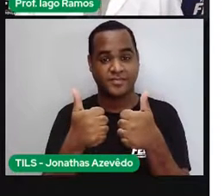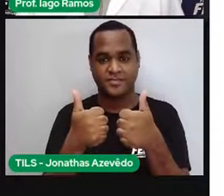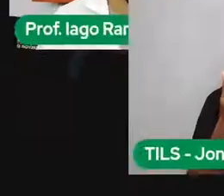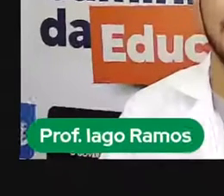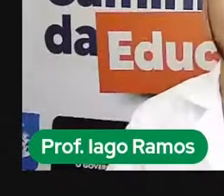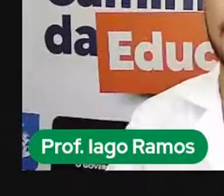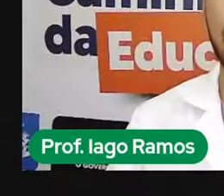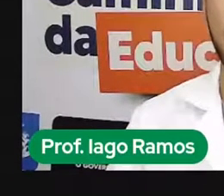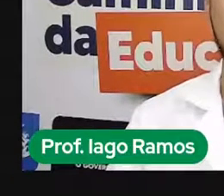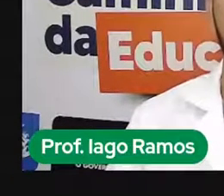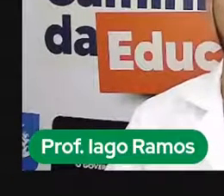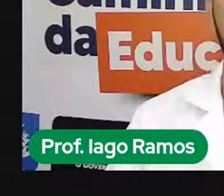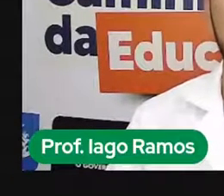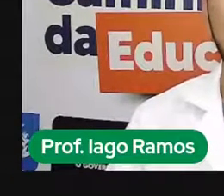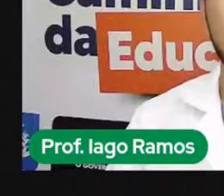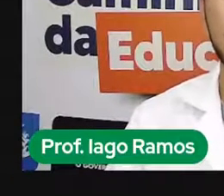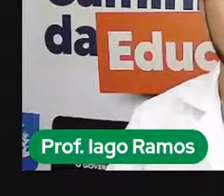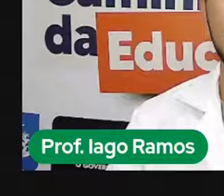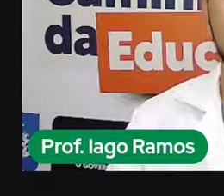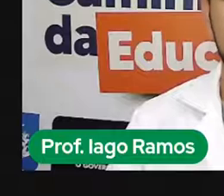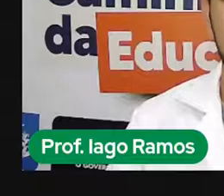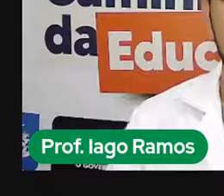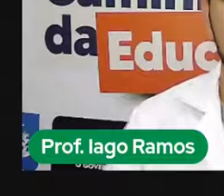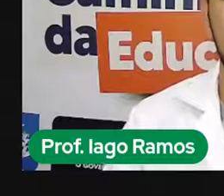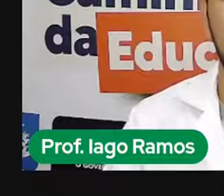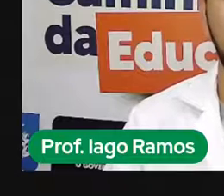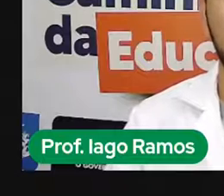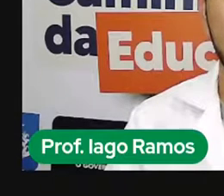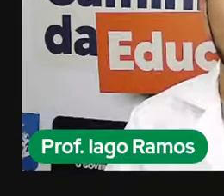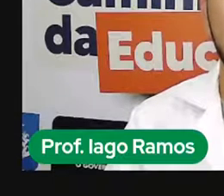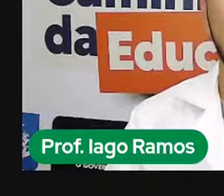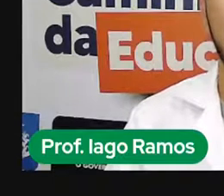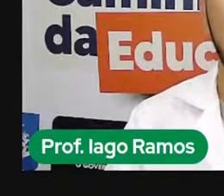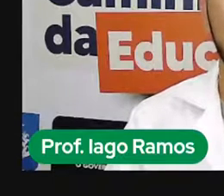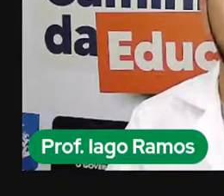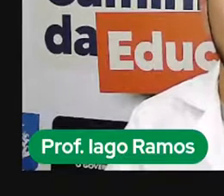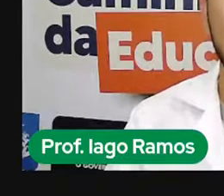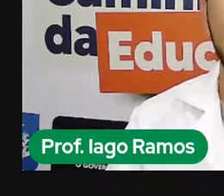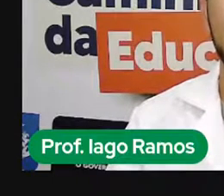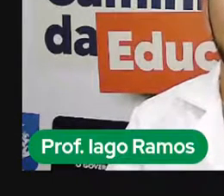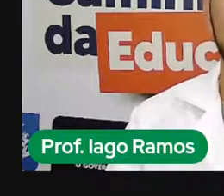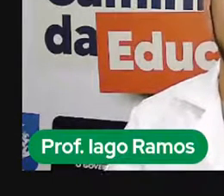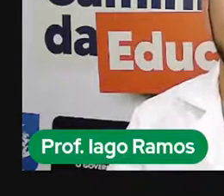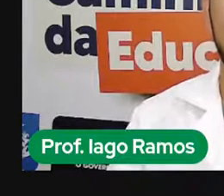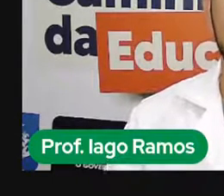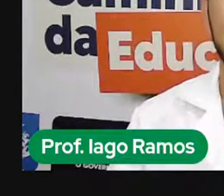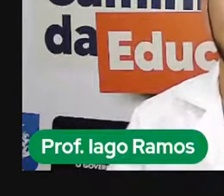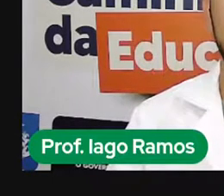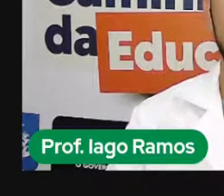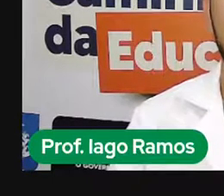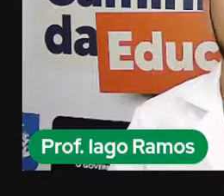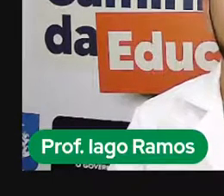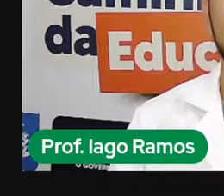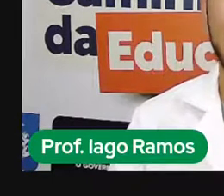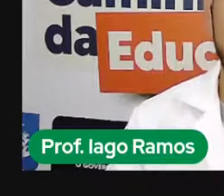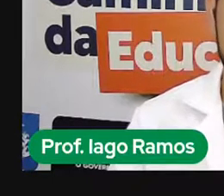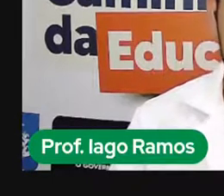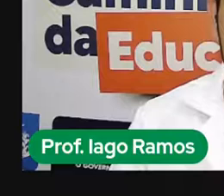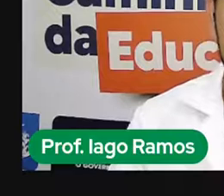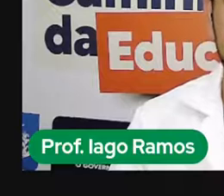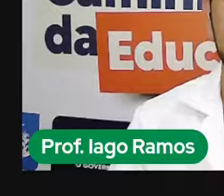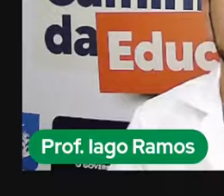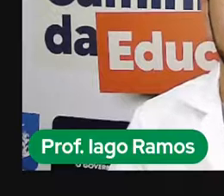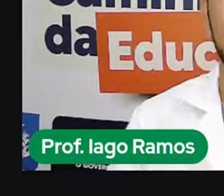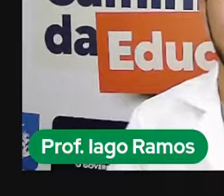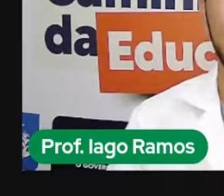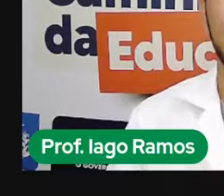gente vai fazer? Vamos ao nosso quadro, onde a nossa matemática acontece.